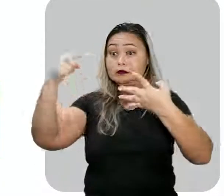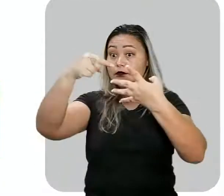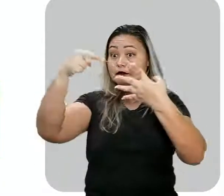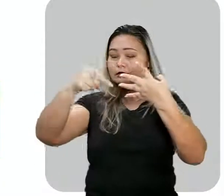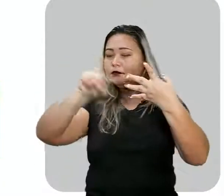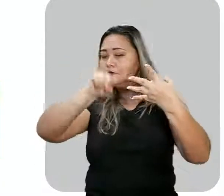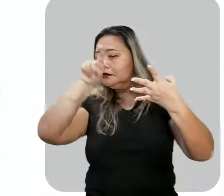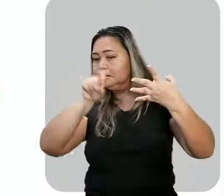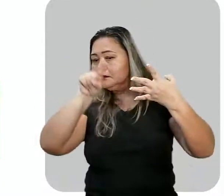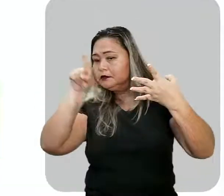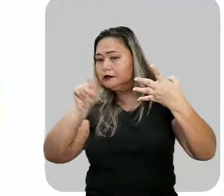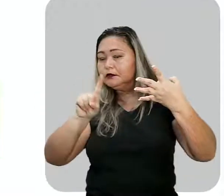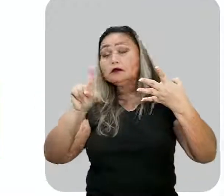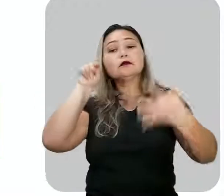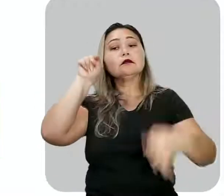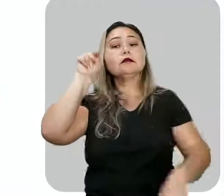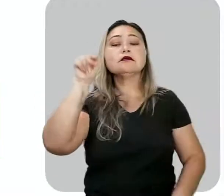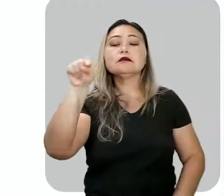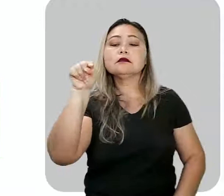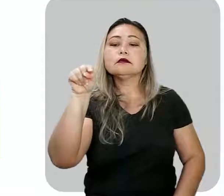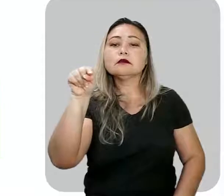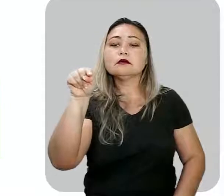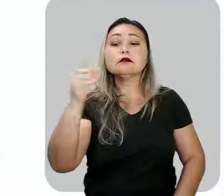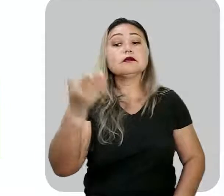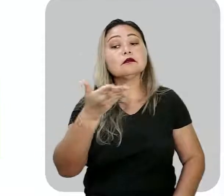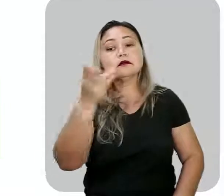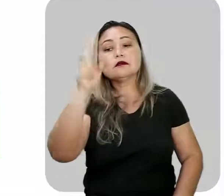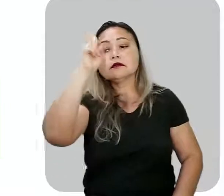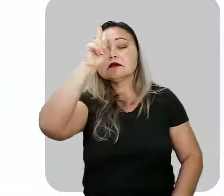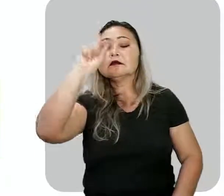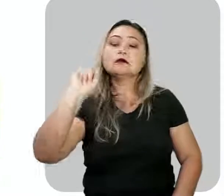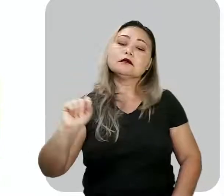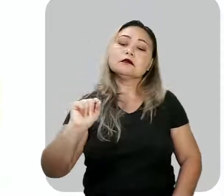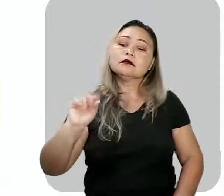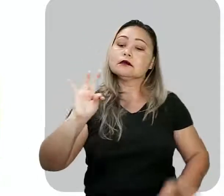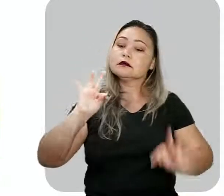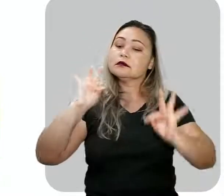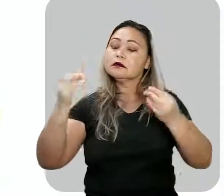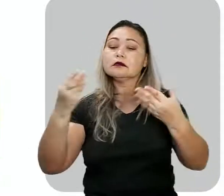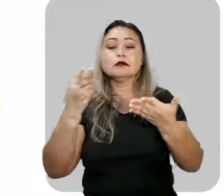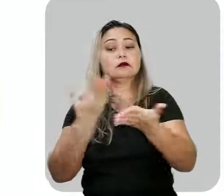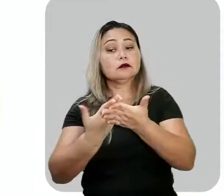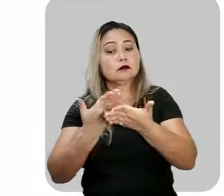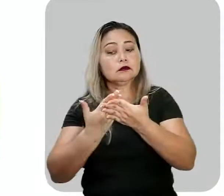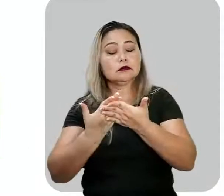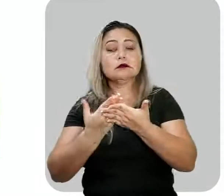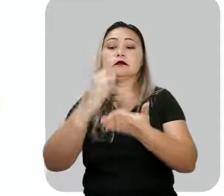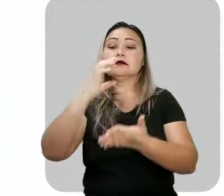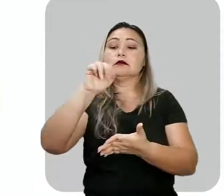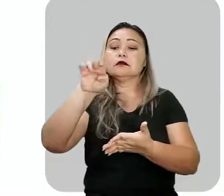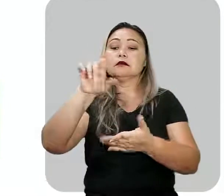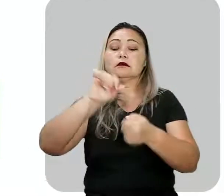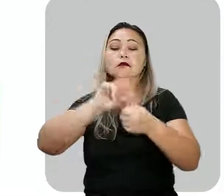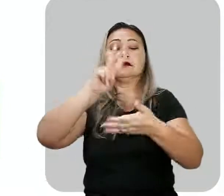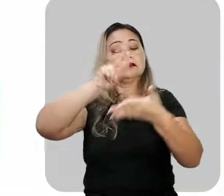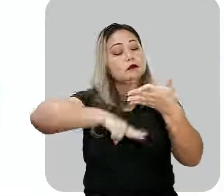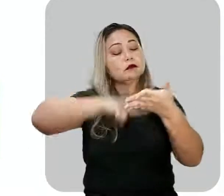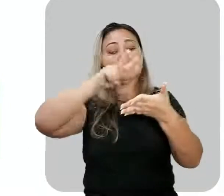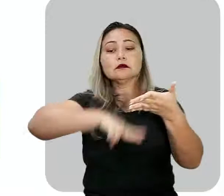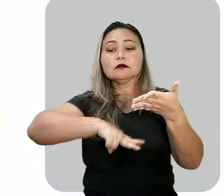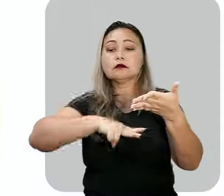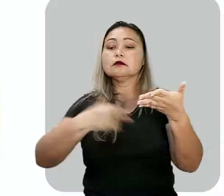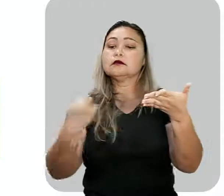quatro indagações, você vai ficar com elas, lembrando que toda a aula do clube de leitura nós